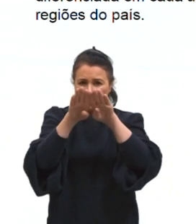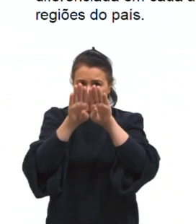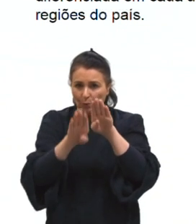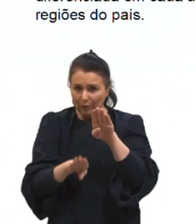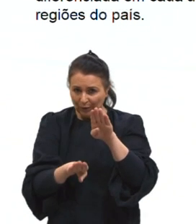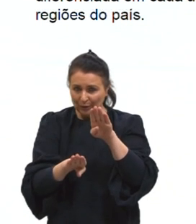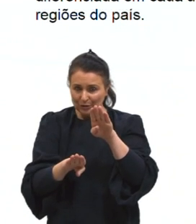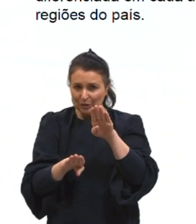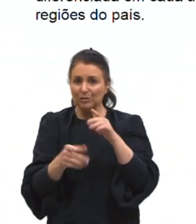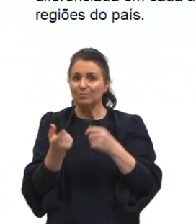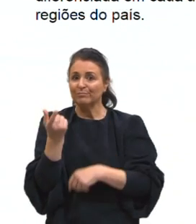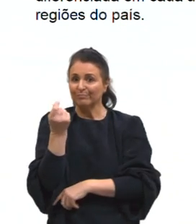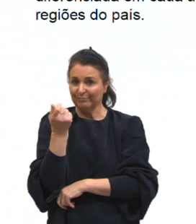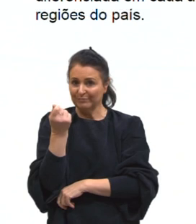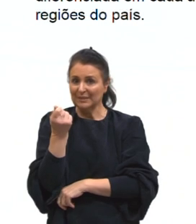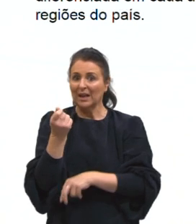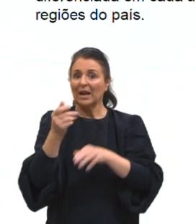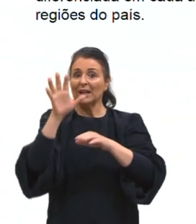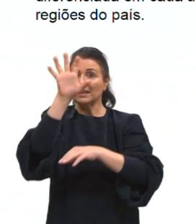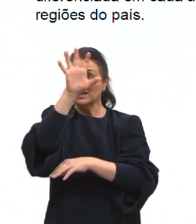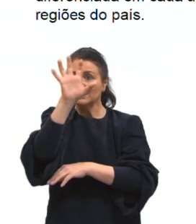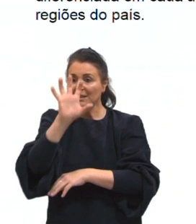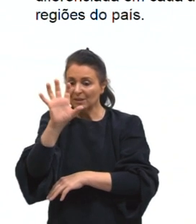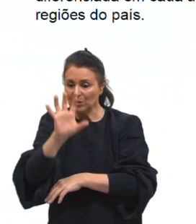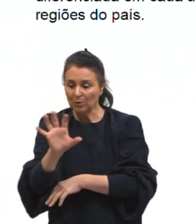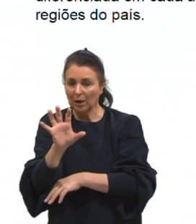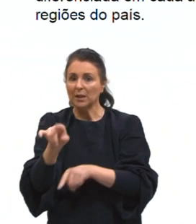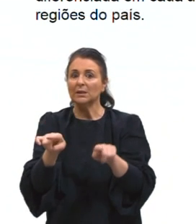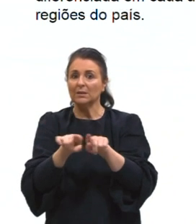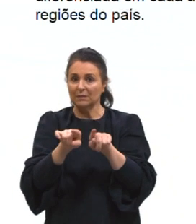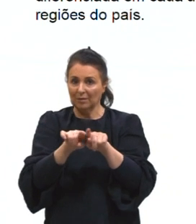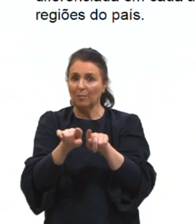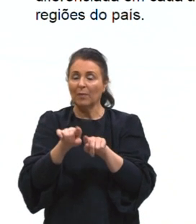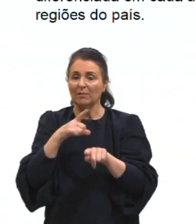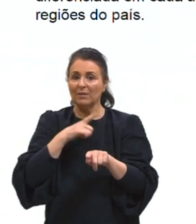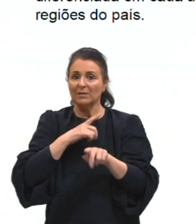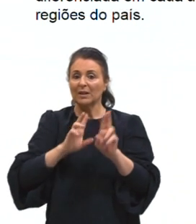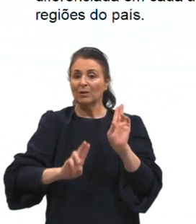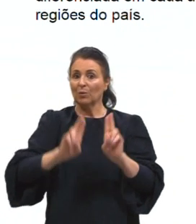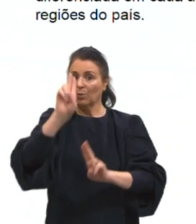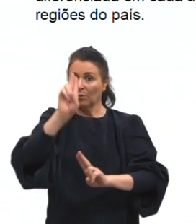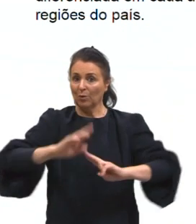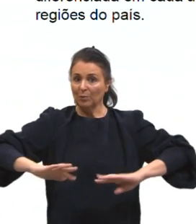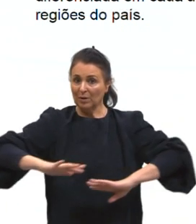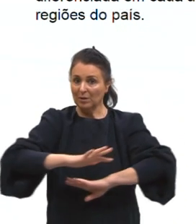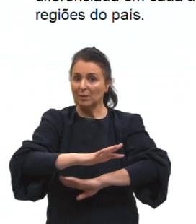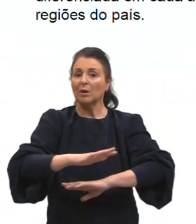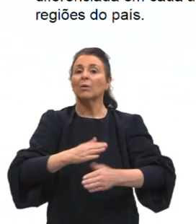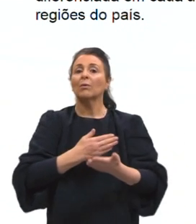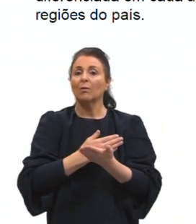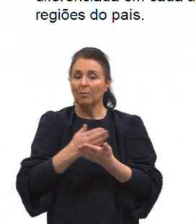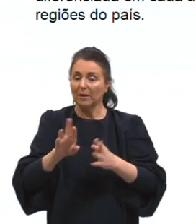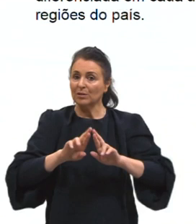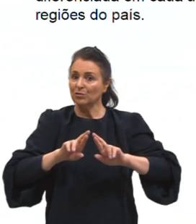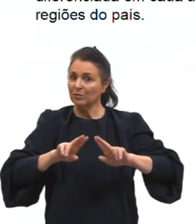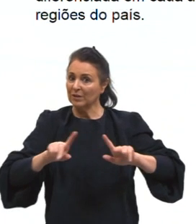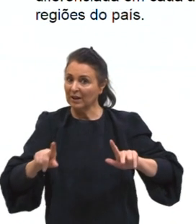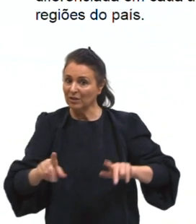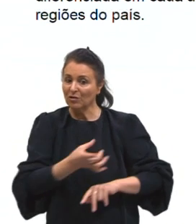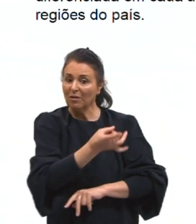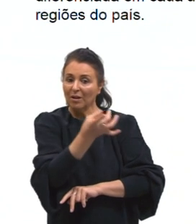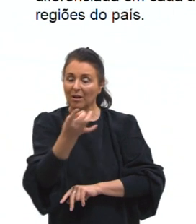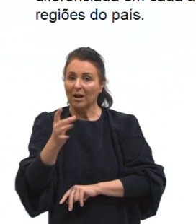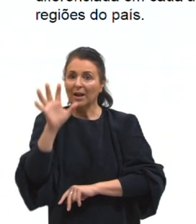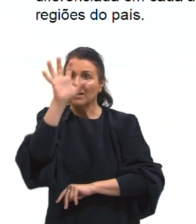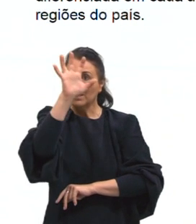então, entre as regiões vai fazer com que essa urbanização também seja diferenciada em cada região, tá,